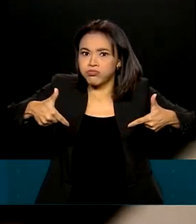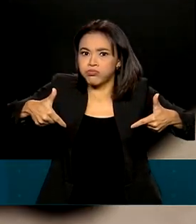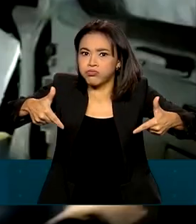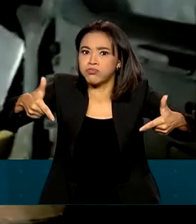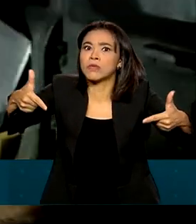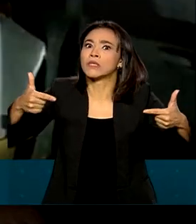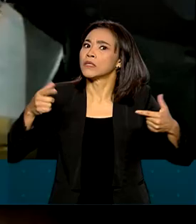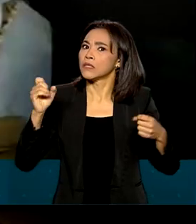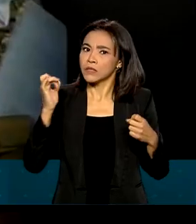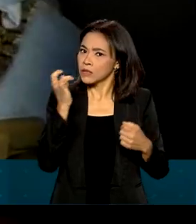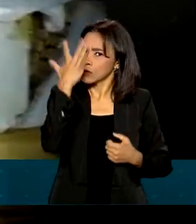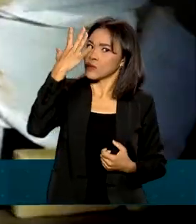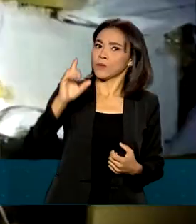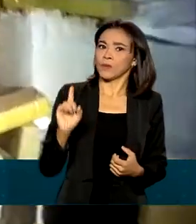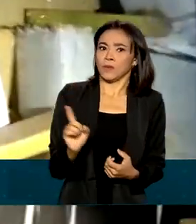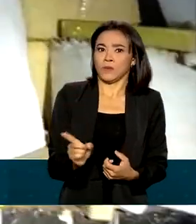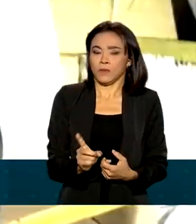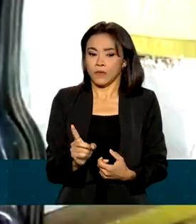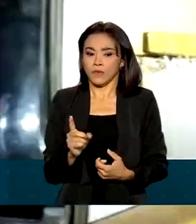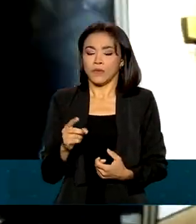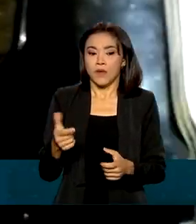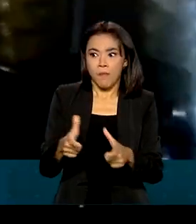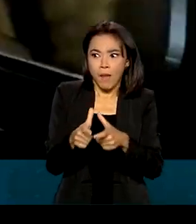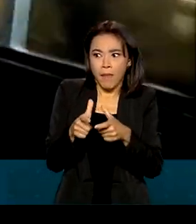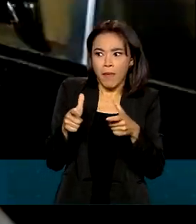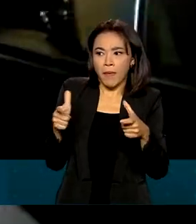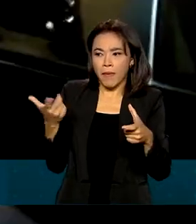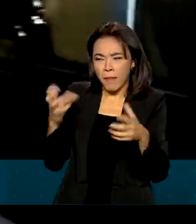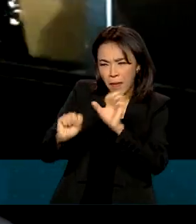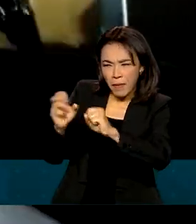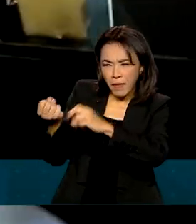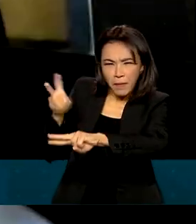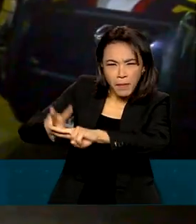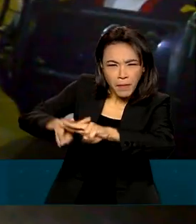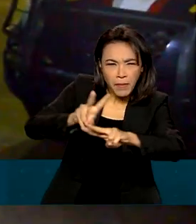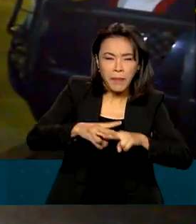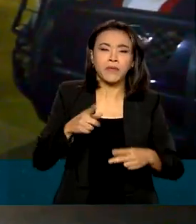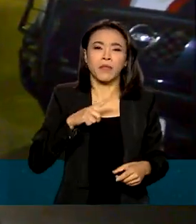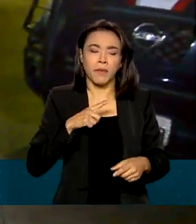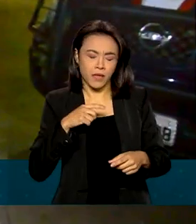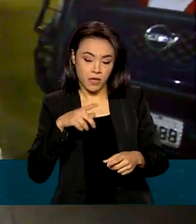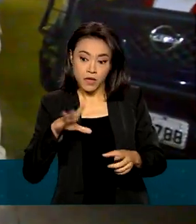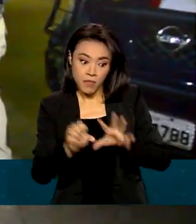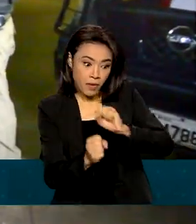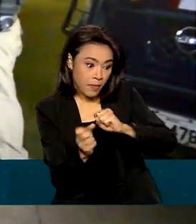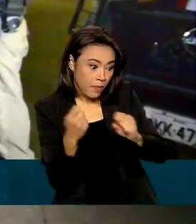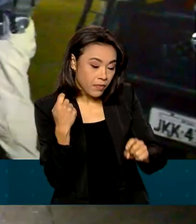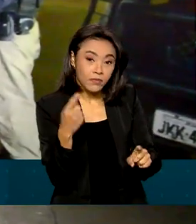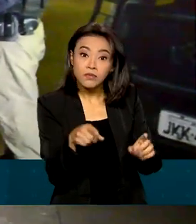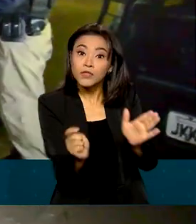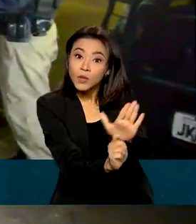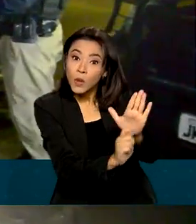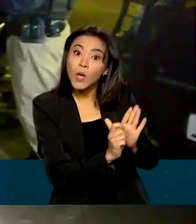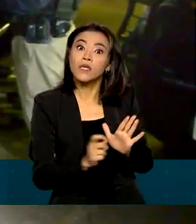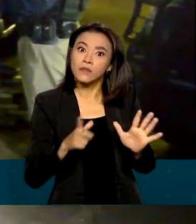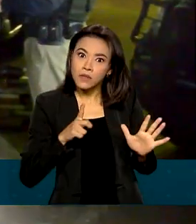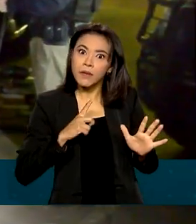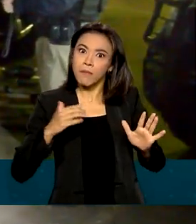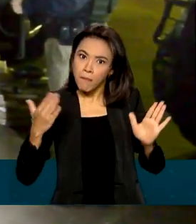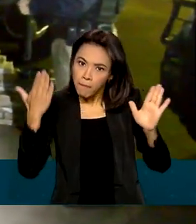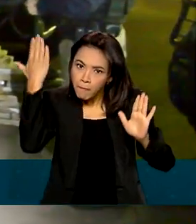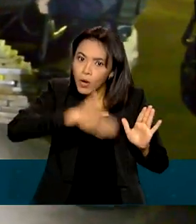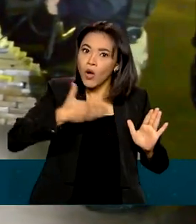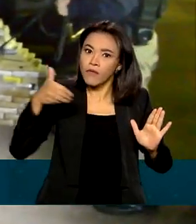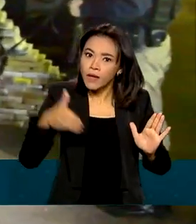envolvida. O crescimento de prisões e de apreensões de drogas comprovam esse avanço. Segundo o Ministério da Justiça,